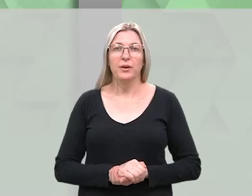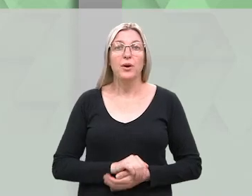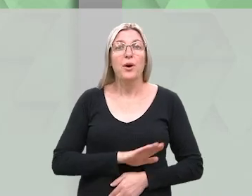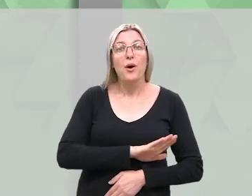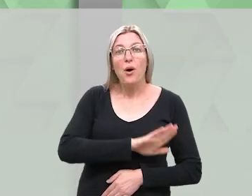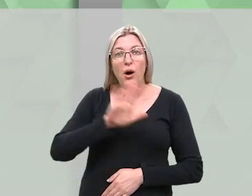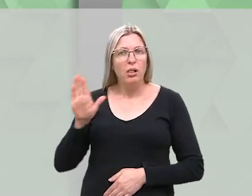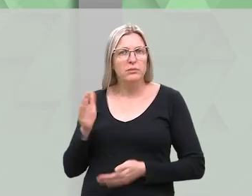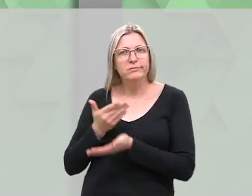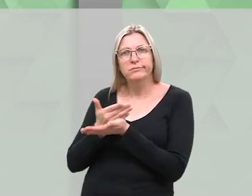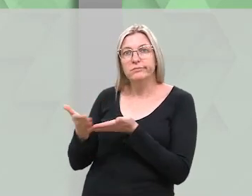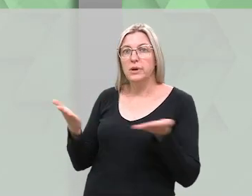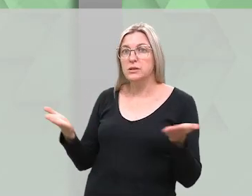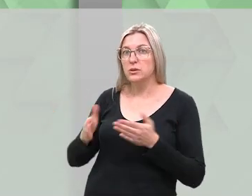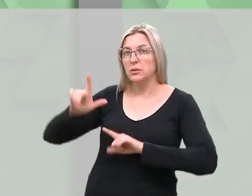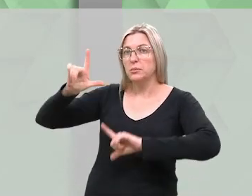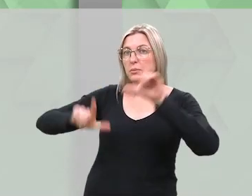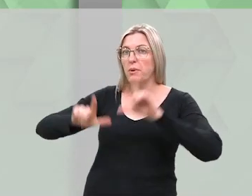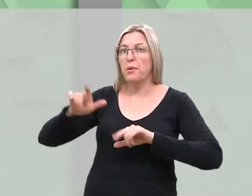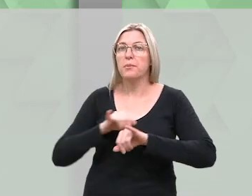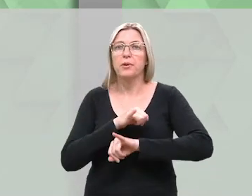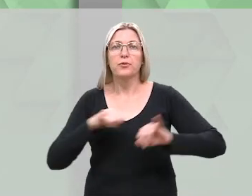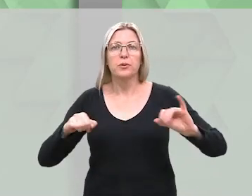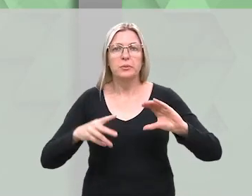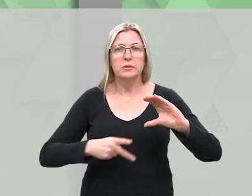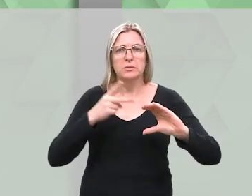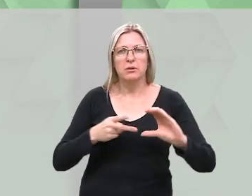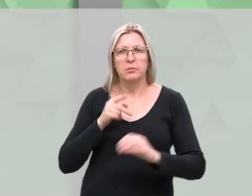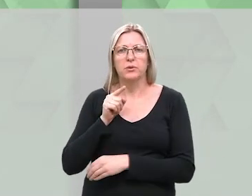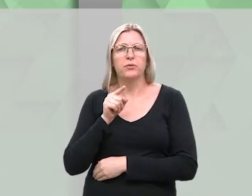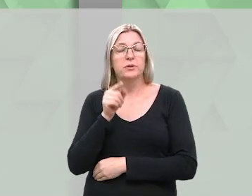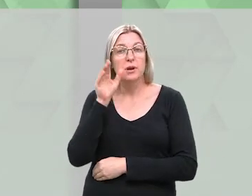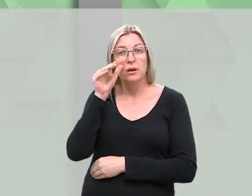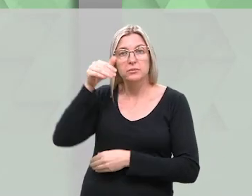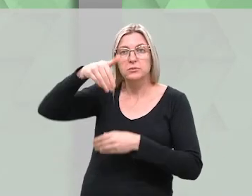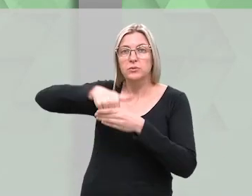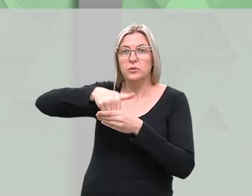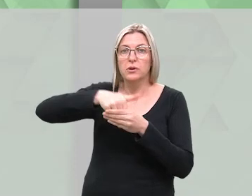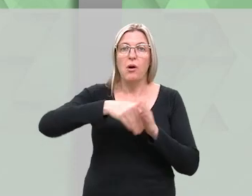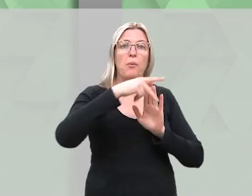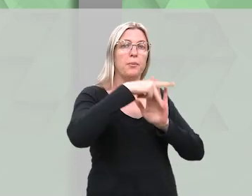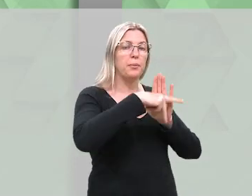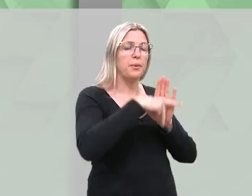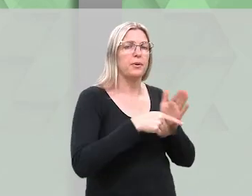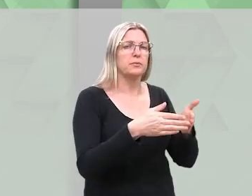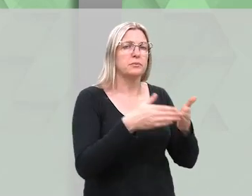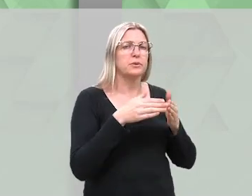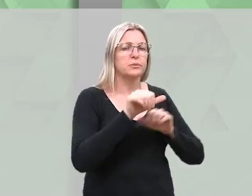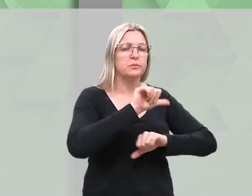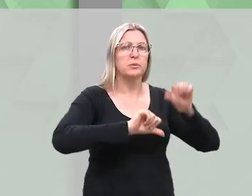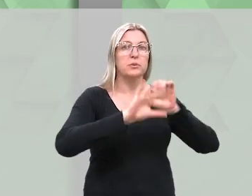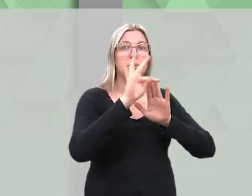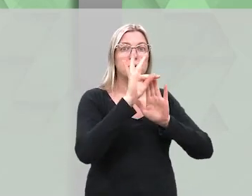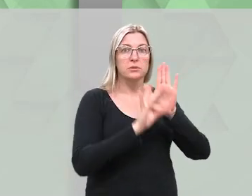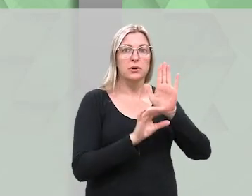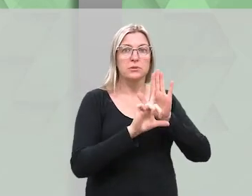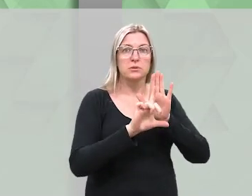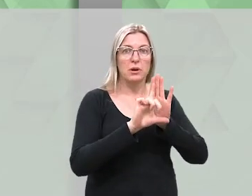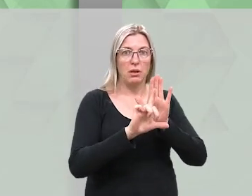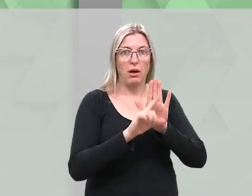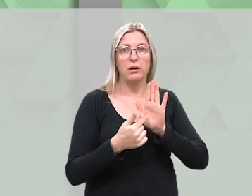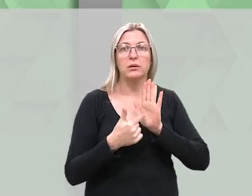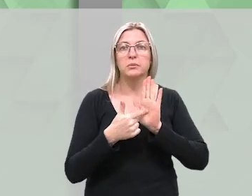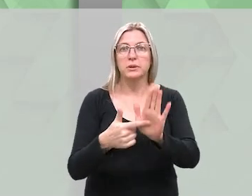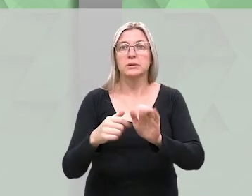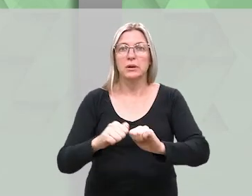Olá! Começa agora o resumo legislativo. Aqui você acompanha as votações de projetos, requerimentos e emendas